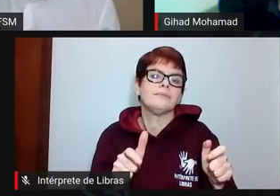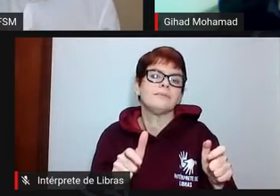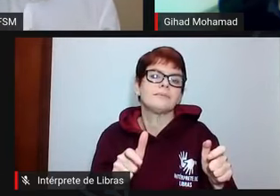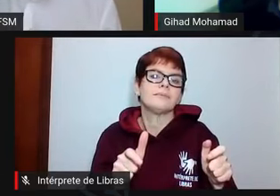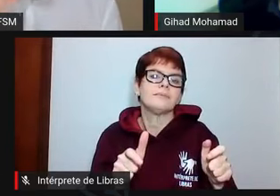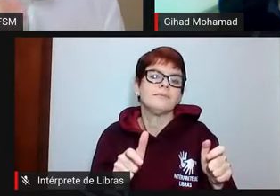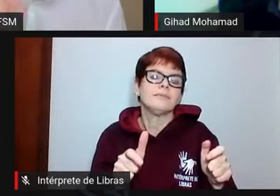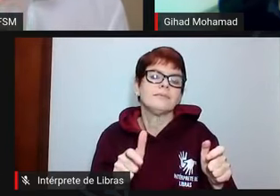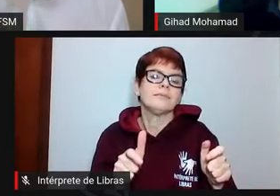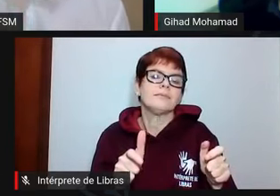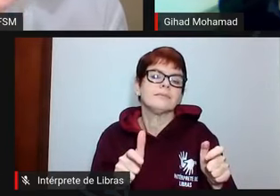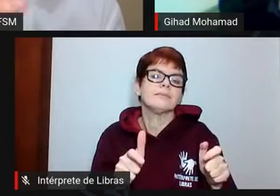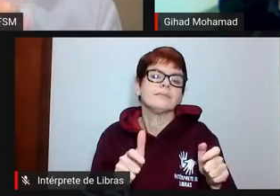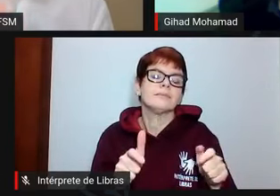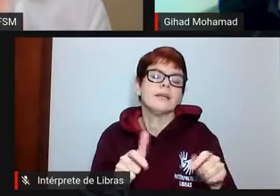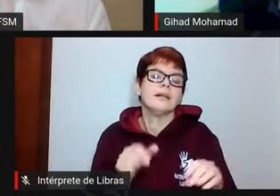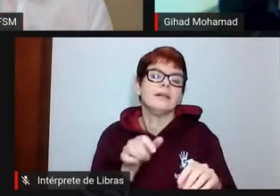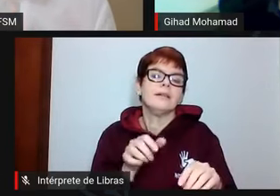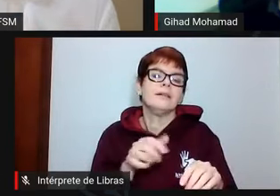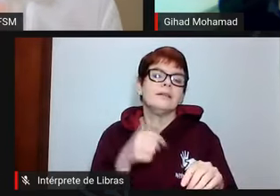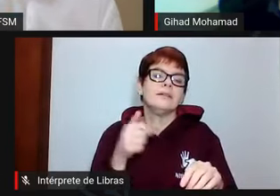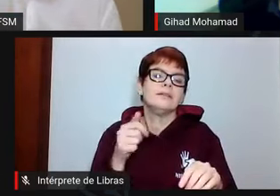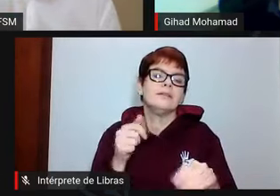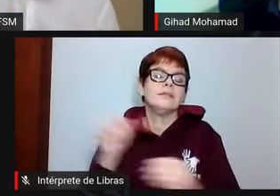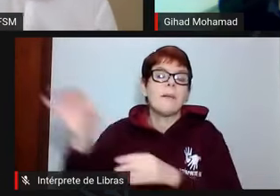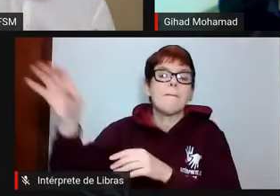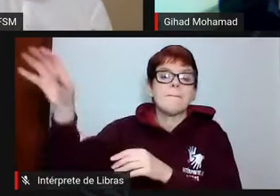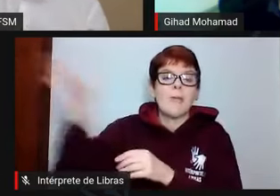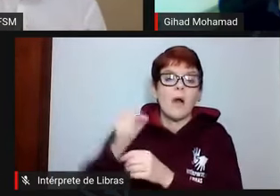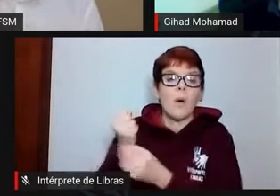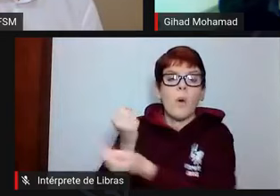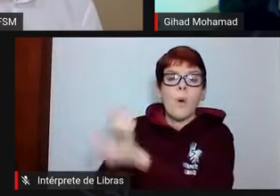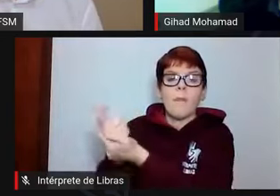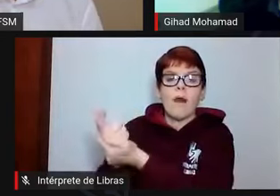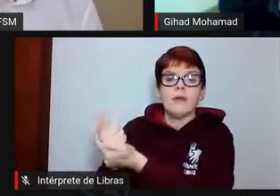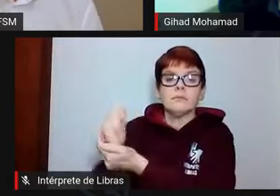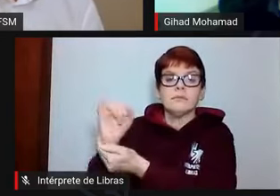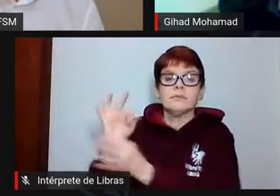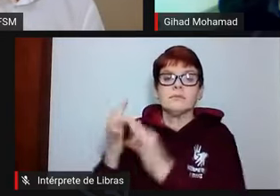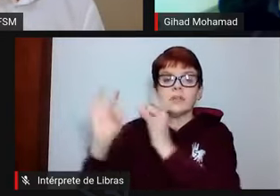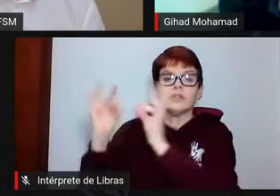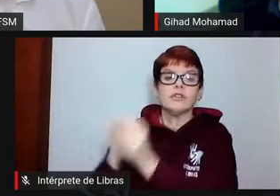a necessidade de importação de conhecimento de tecnologia e apoio.